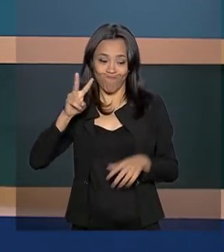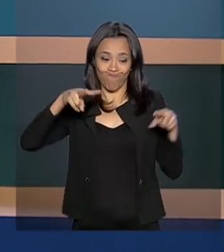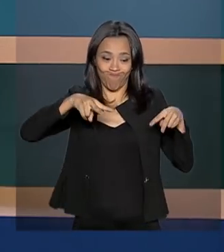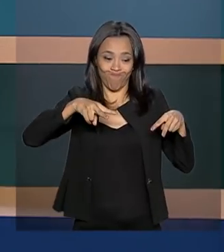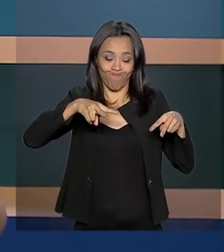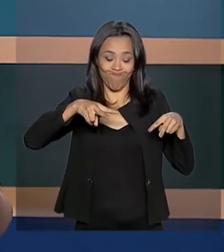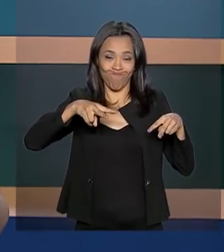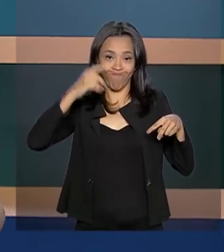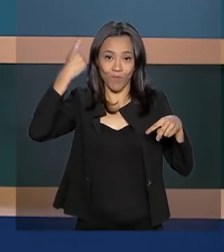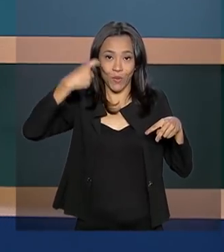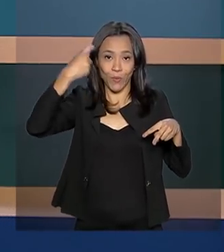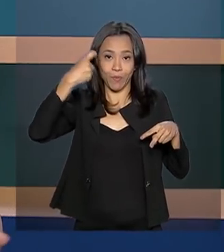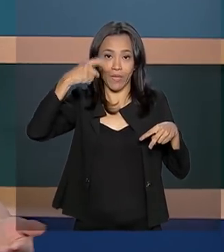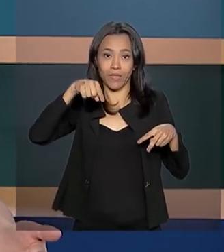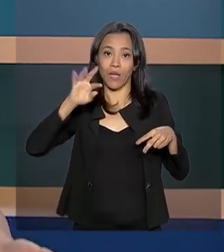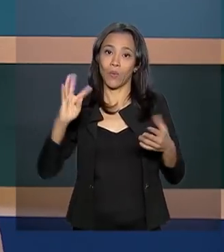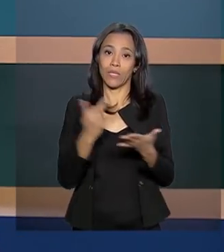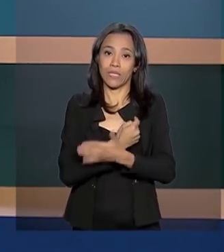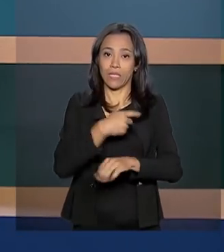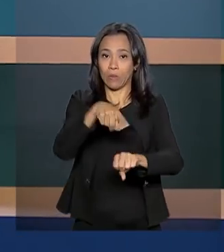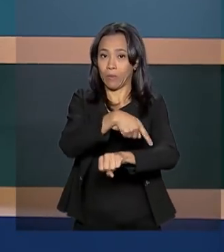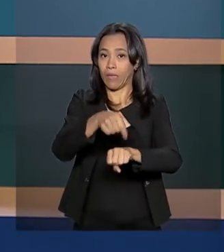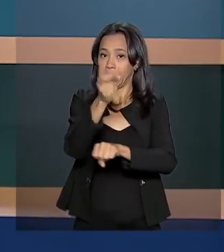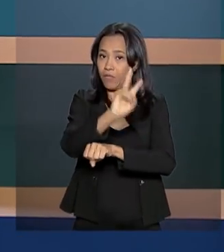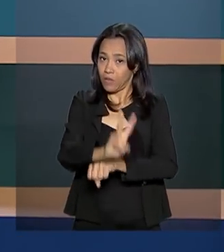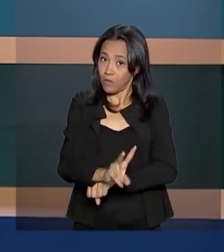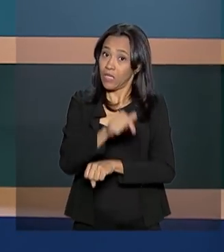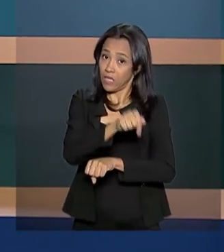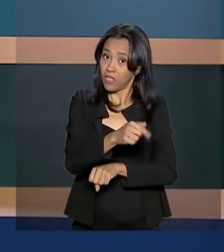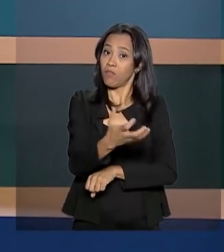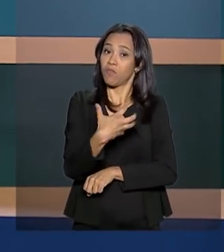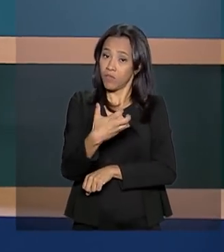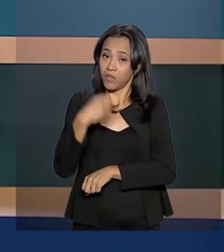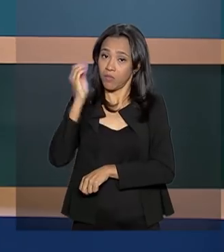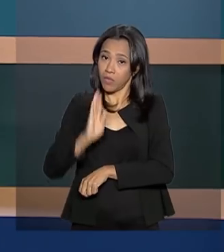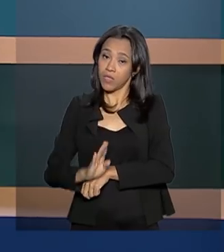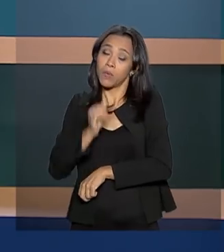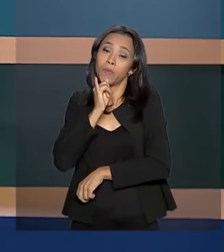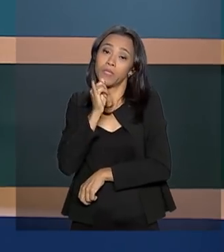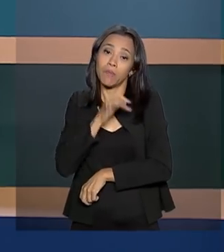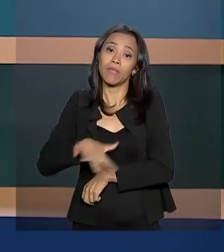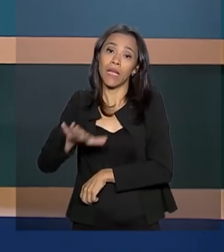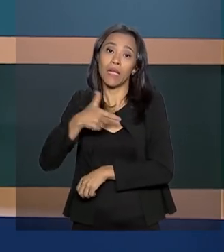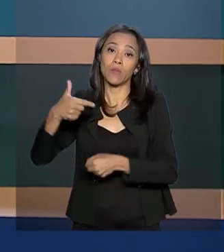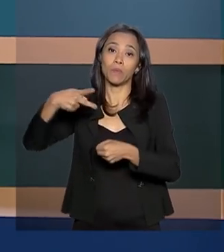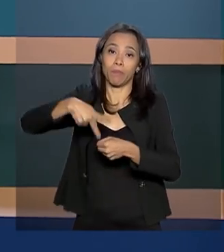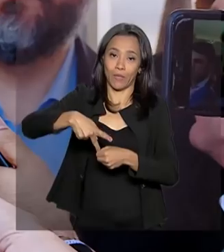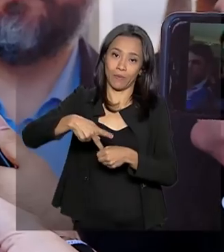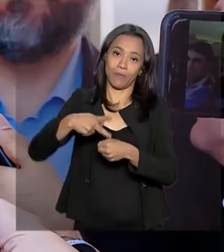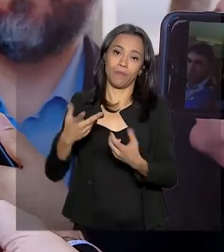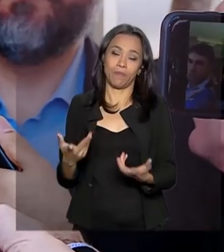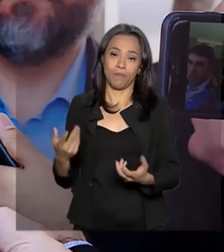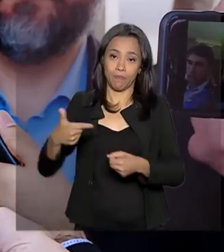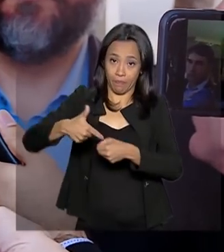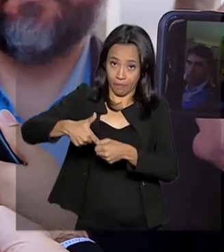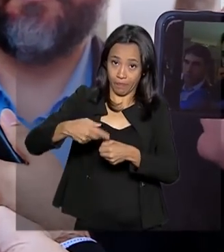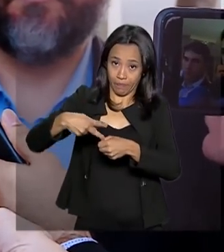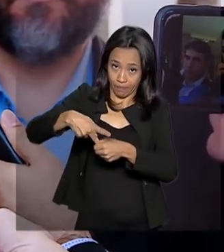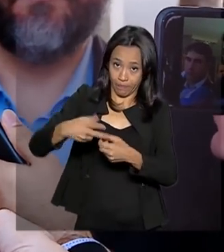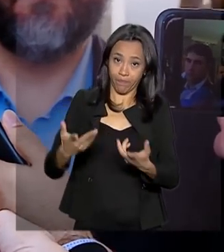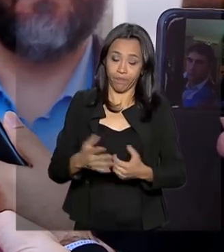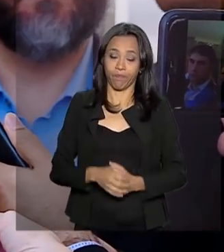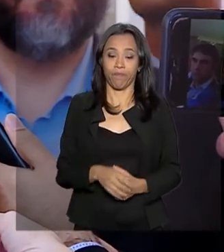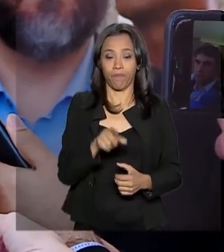preocupação com a situação por lá e com os reflexos para o Brasil, como, por exemplo, na área do petróleo. Com